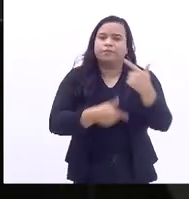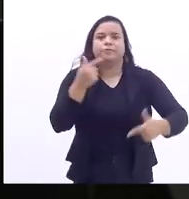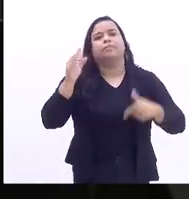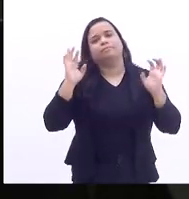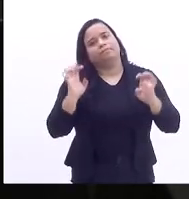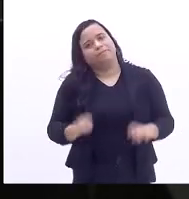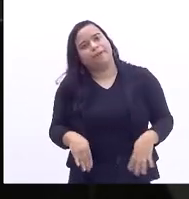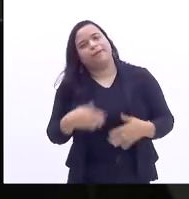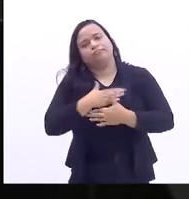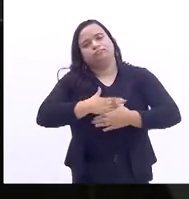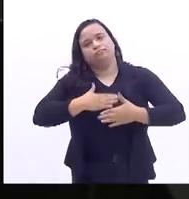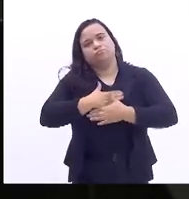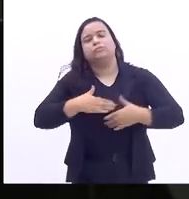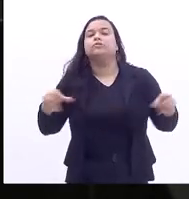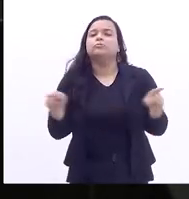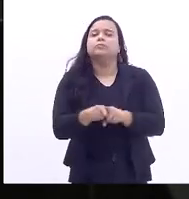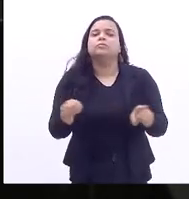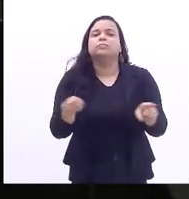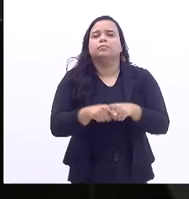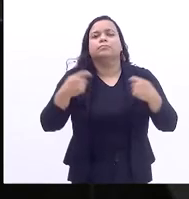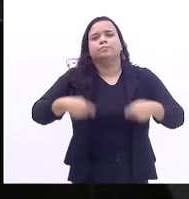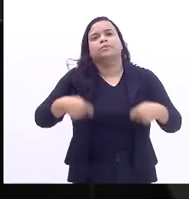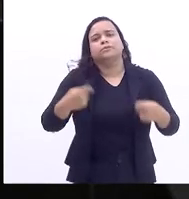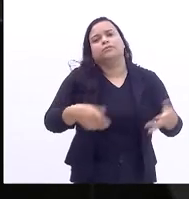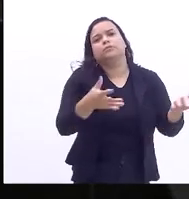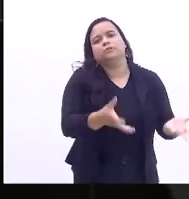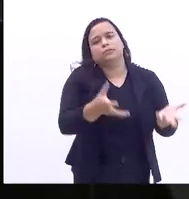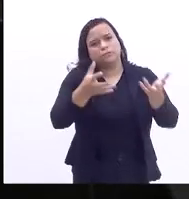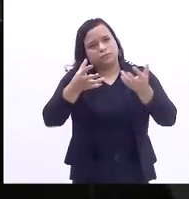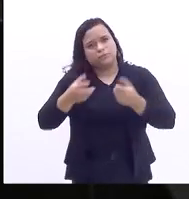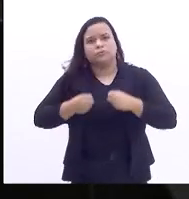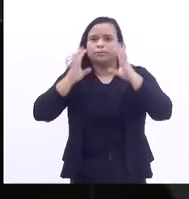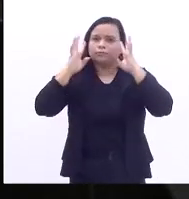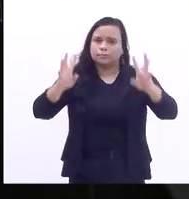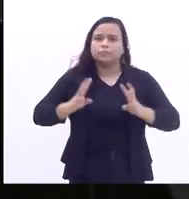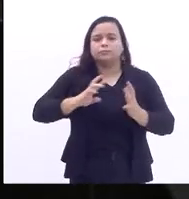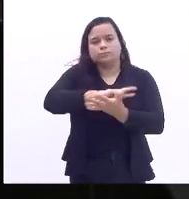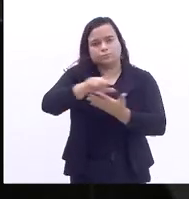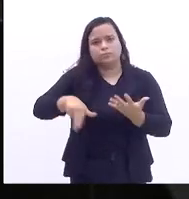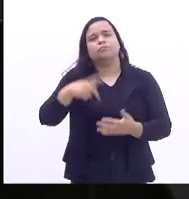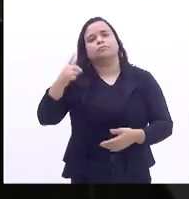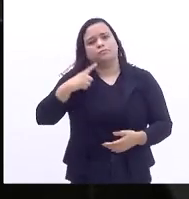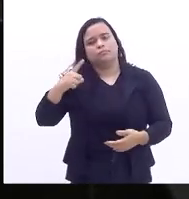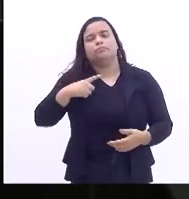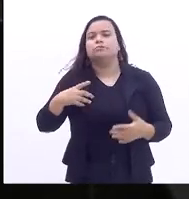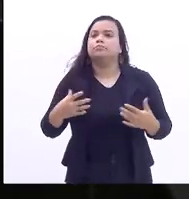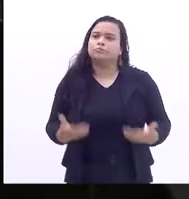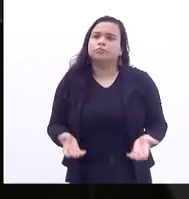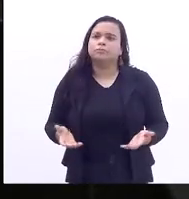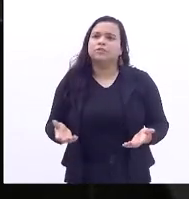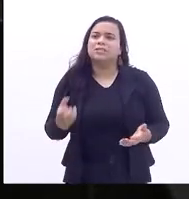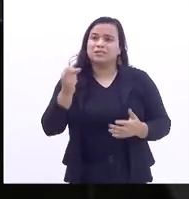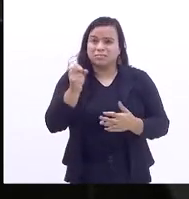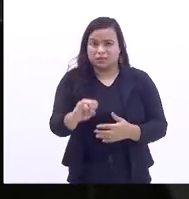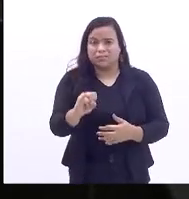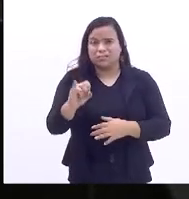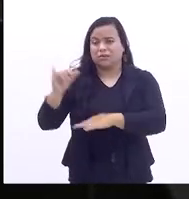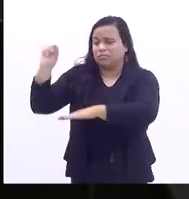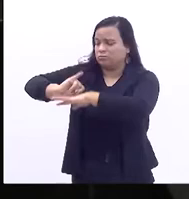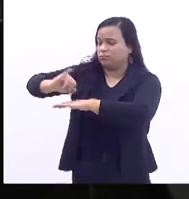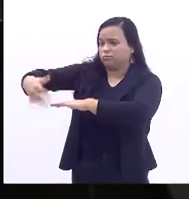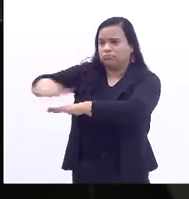contento e receber o prestígio devido. Se isso não acontece nas regiões